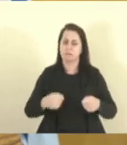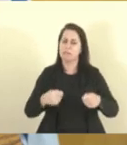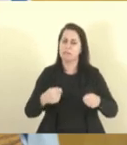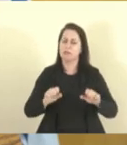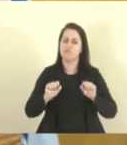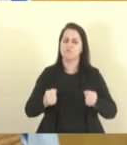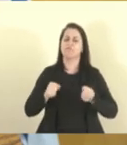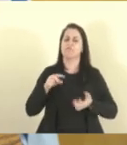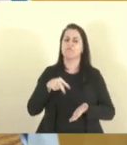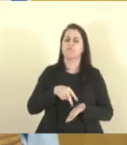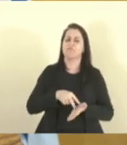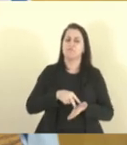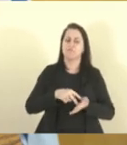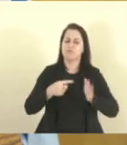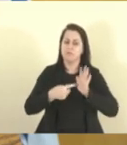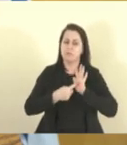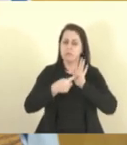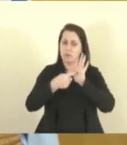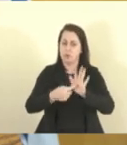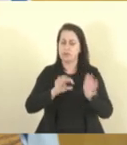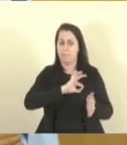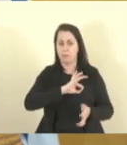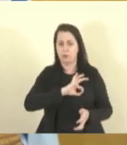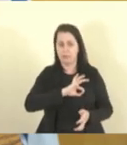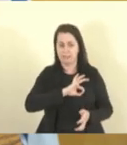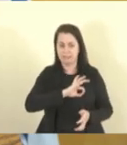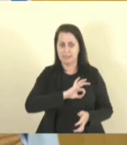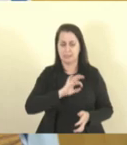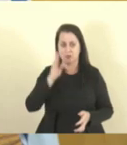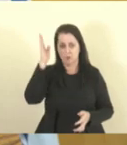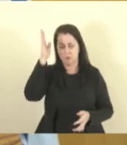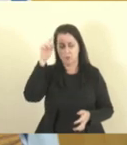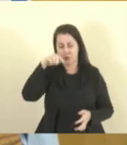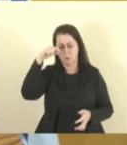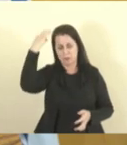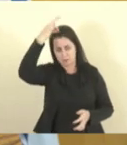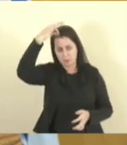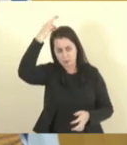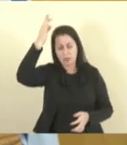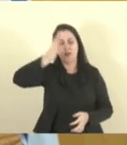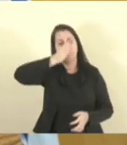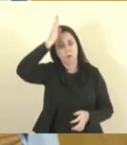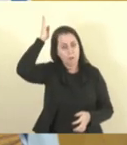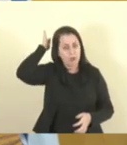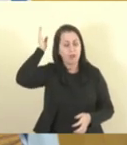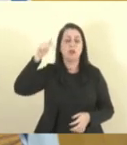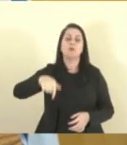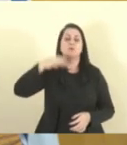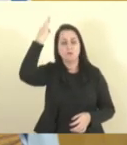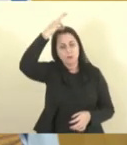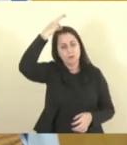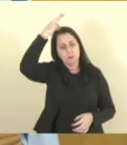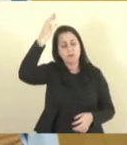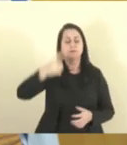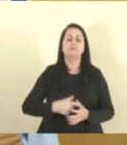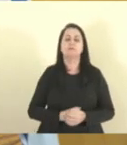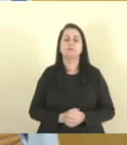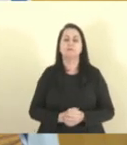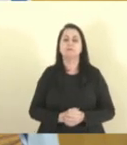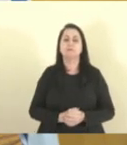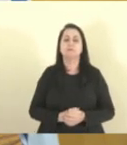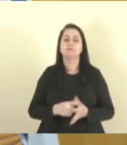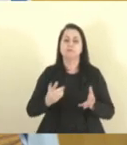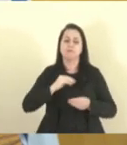uma manifestação institucional da Polícia Militar do Estado do Espírito Santo, do Bombeiro Militar do Estado do Espírito Santo, para que essa